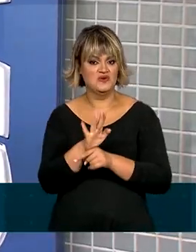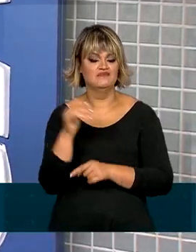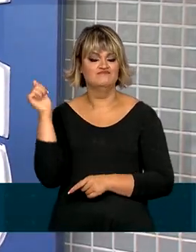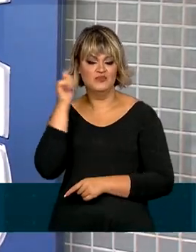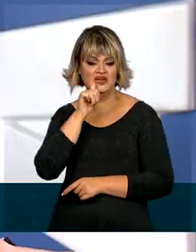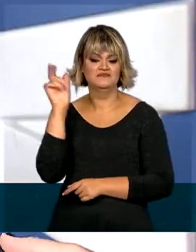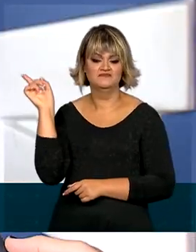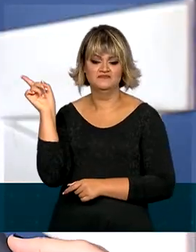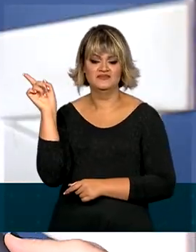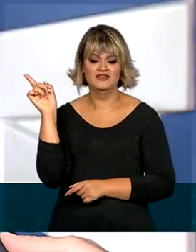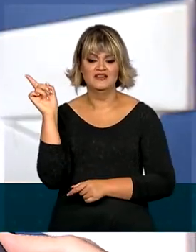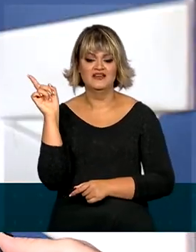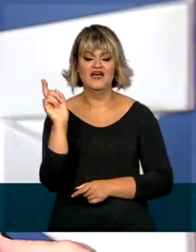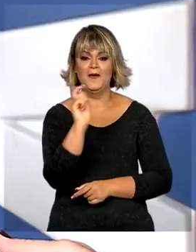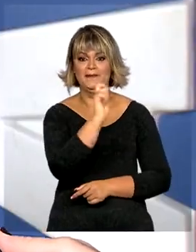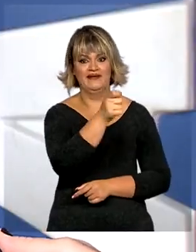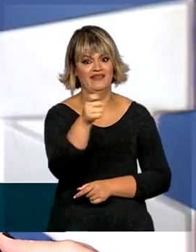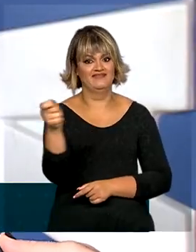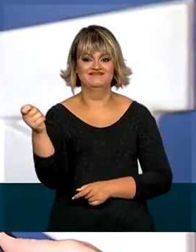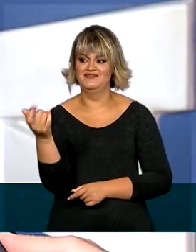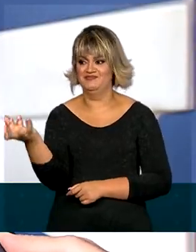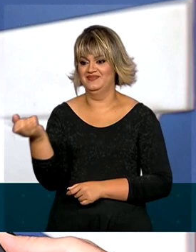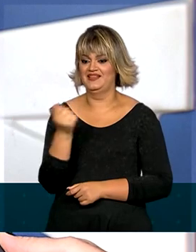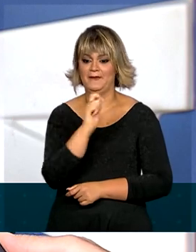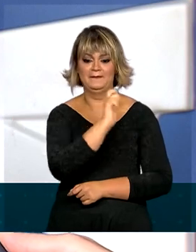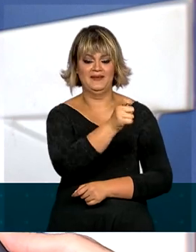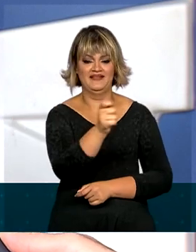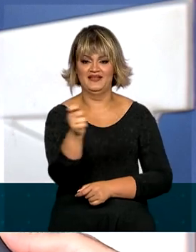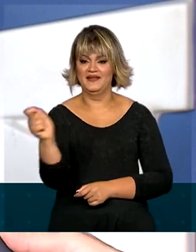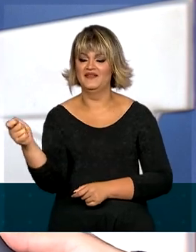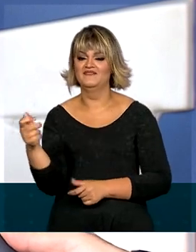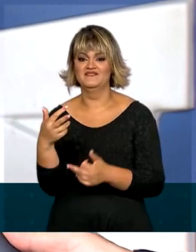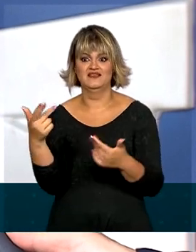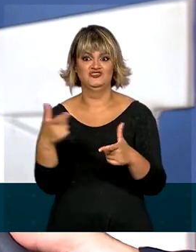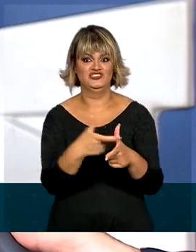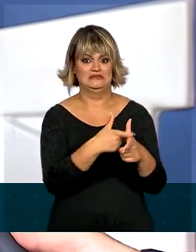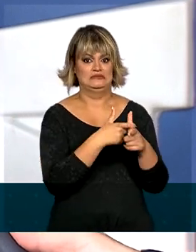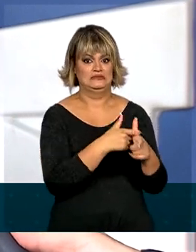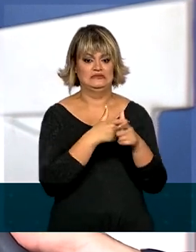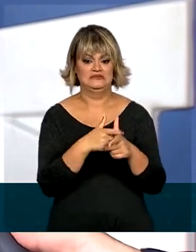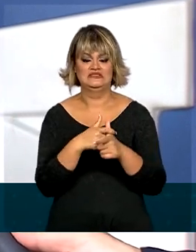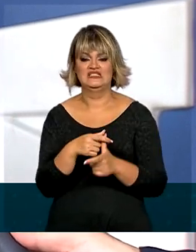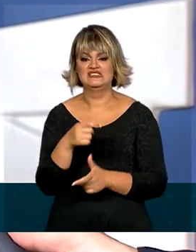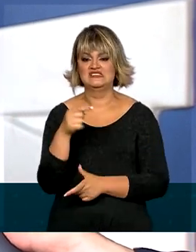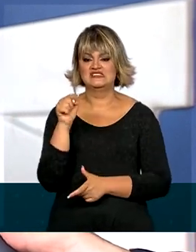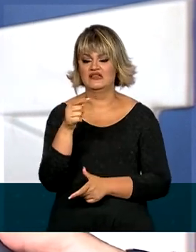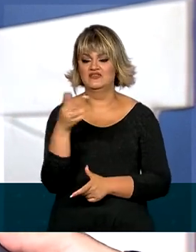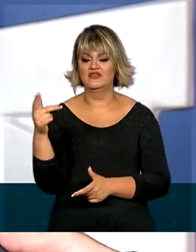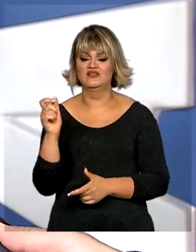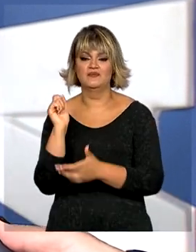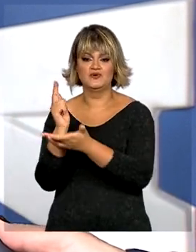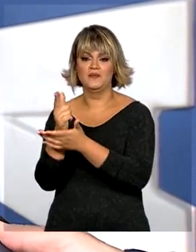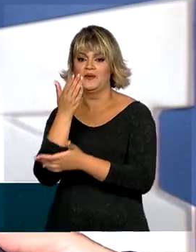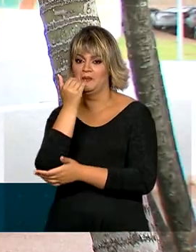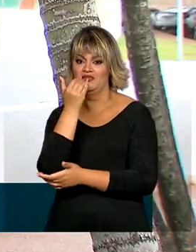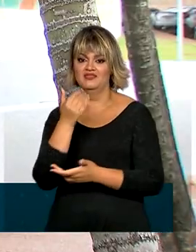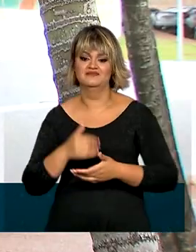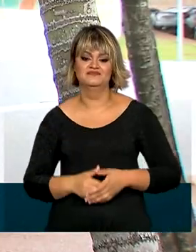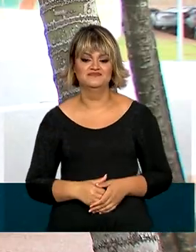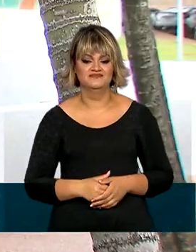para a Antônia. Eu paguei contas. Eu paguei umas contas que eu estava devendo de cento e pouco e os outros eu comprei comida.